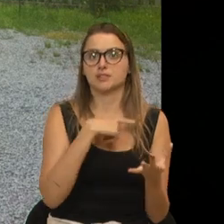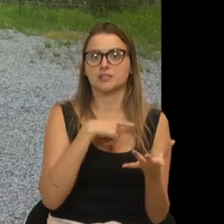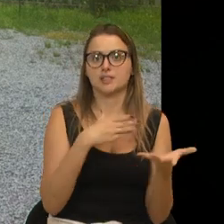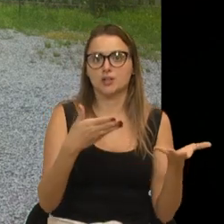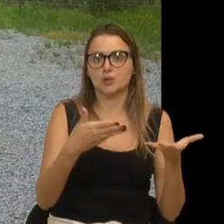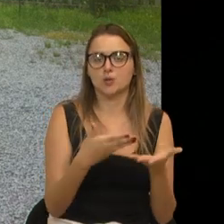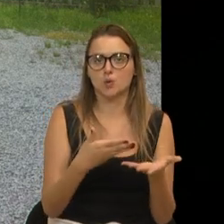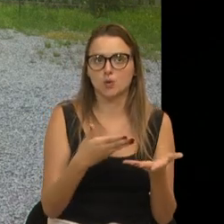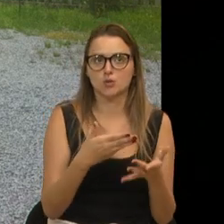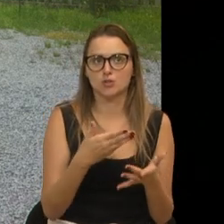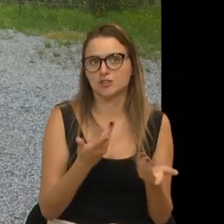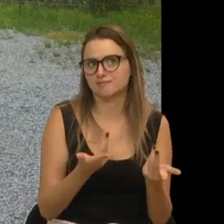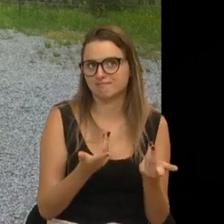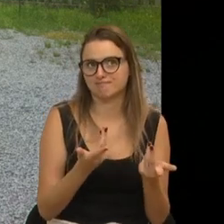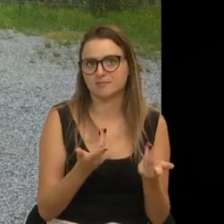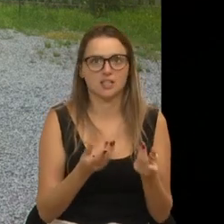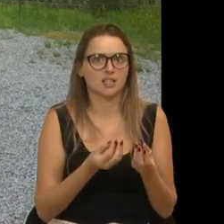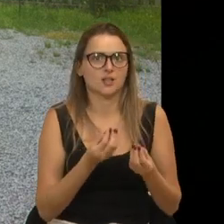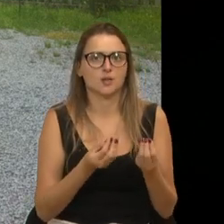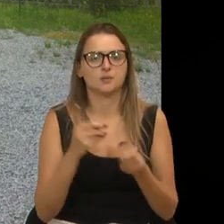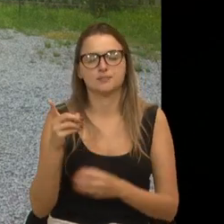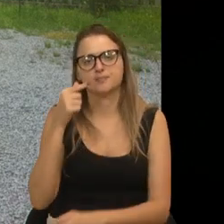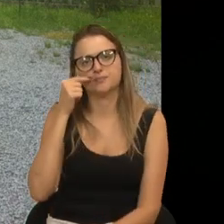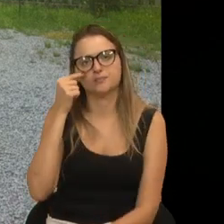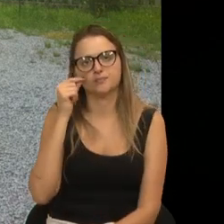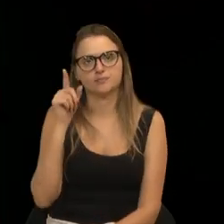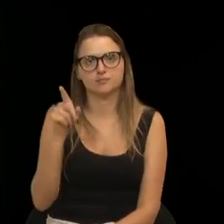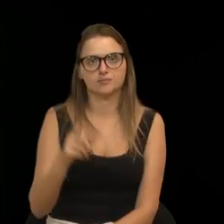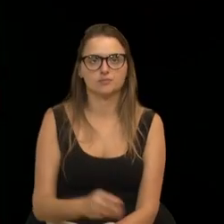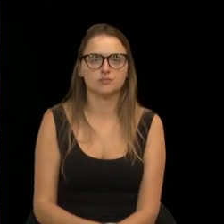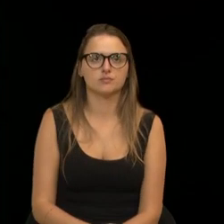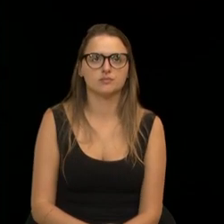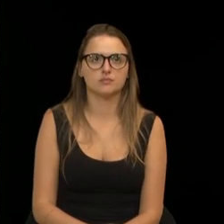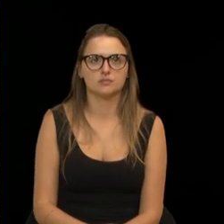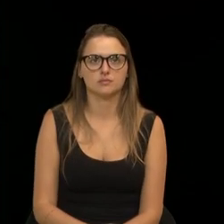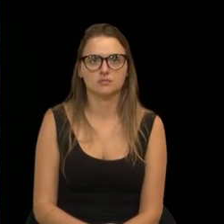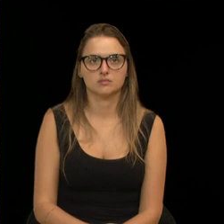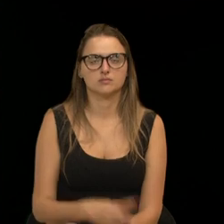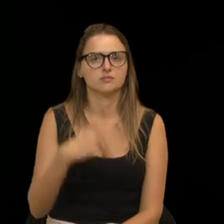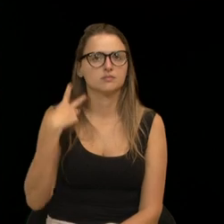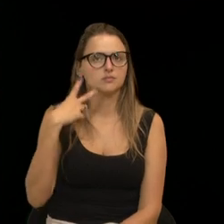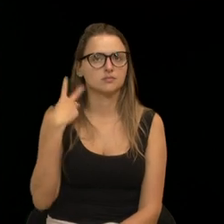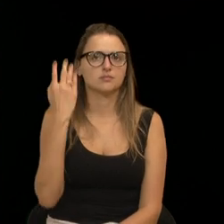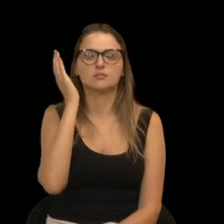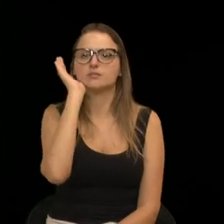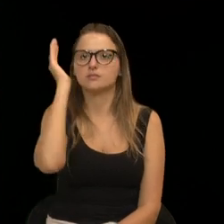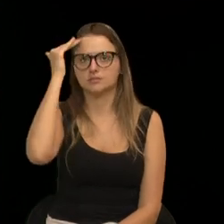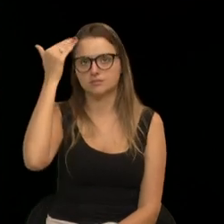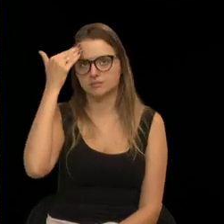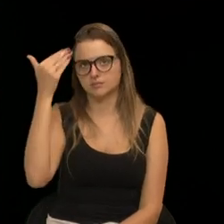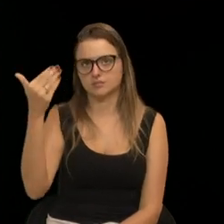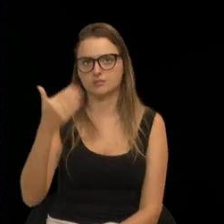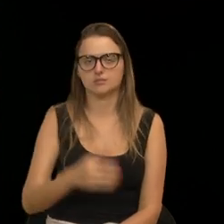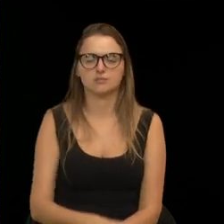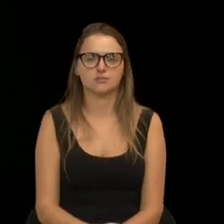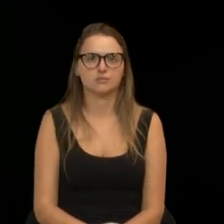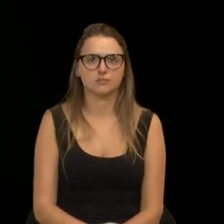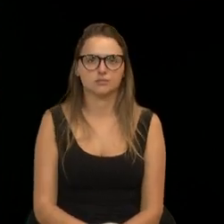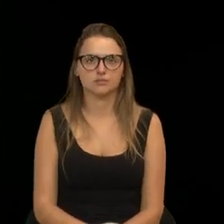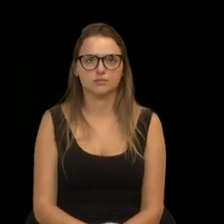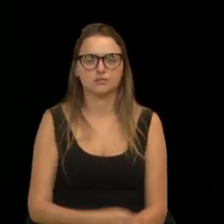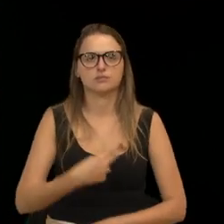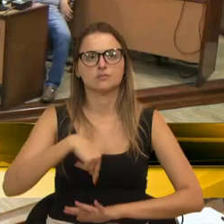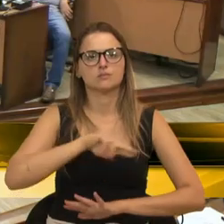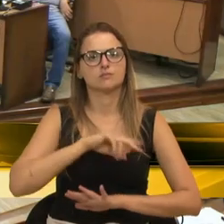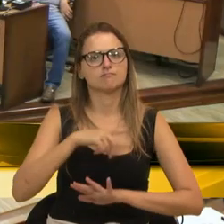atuar dentro dessa área? Vereador Eloy Friço. Vereador Filipe, muito obrigado. A gente tem